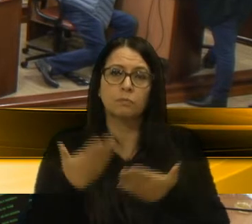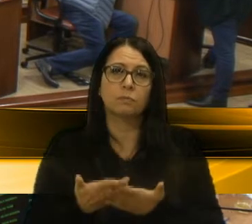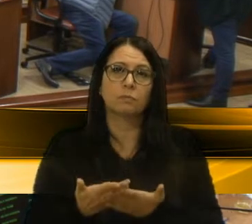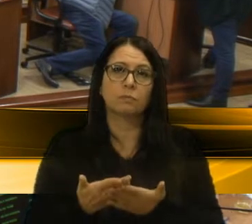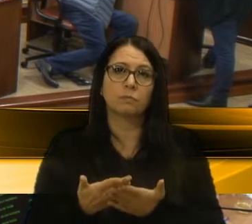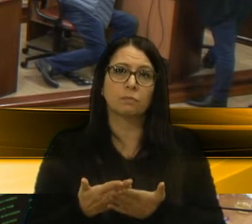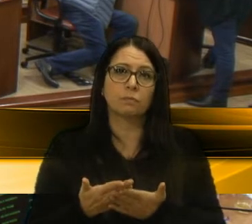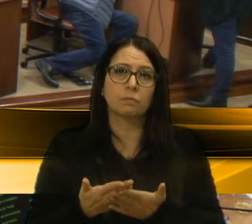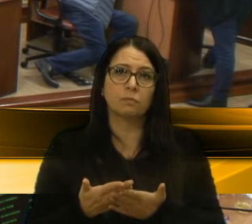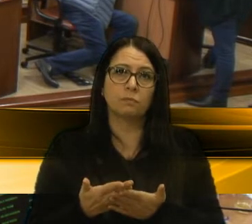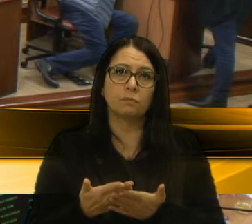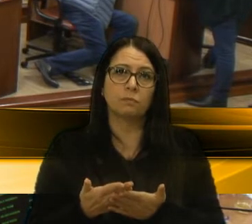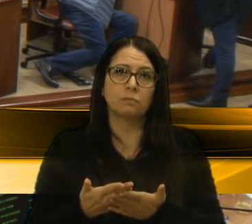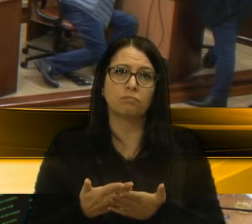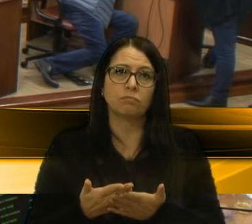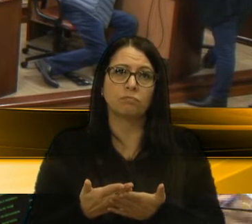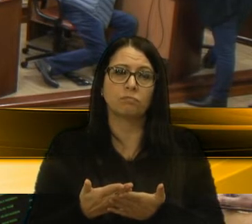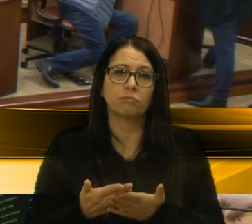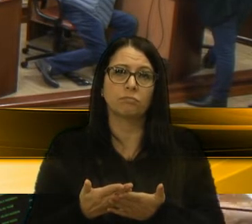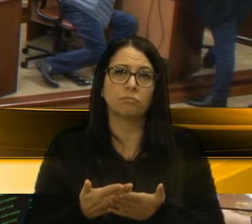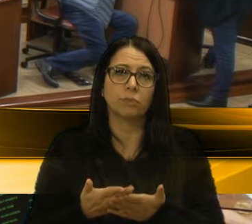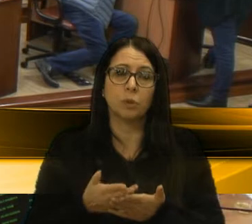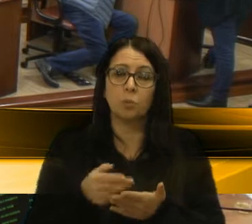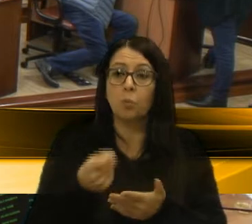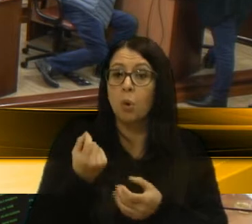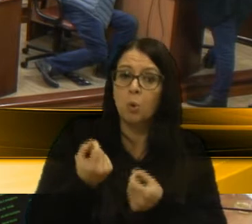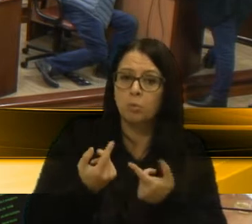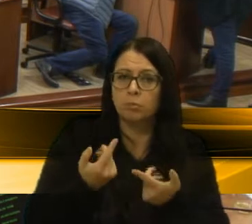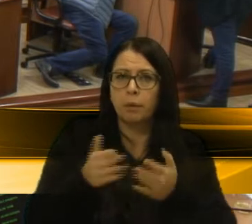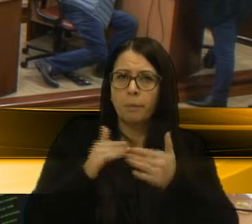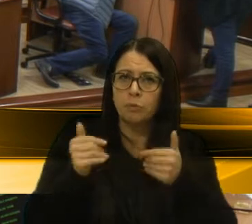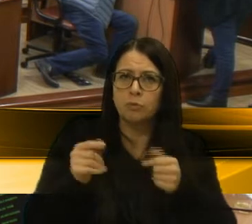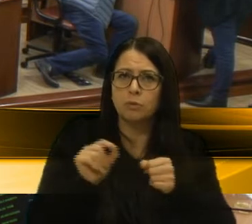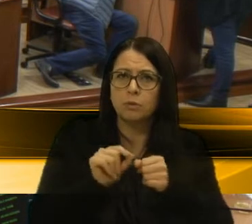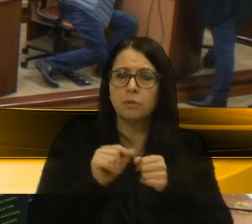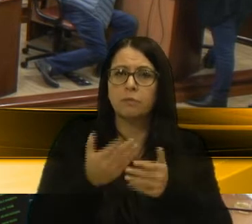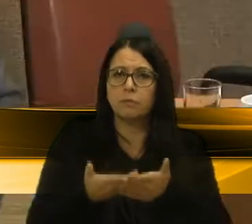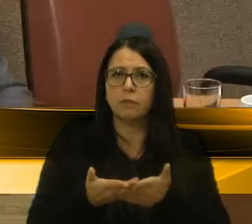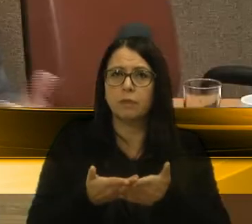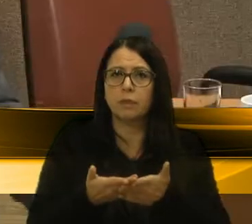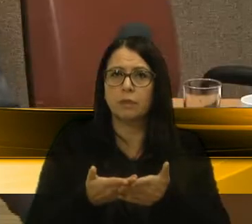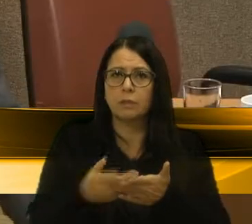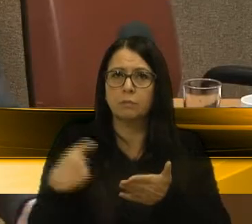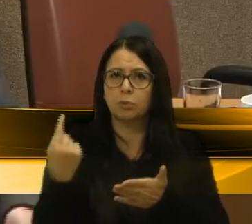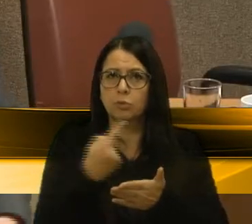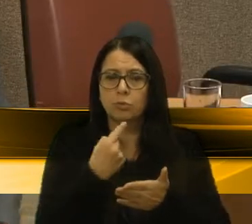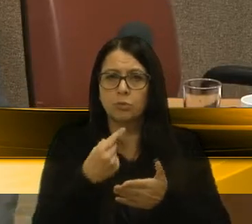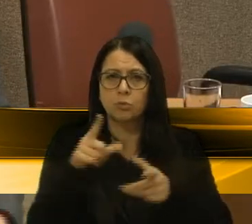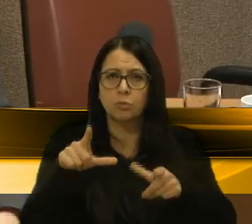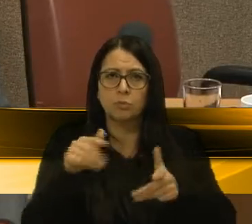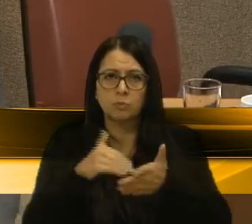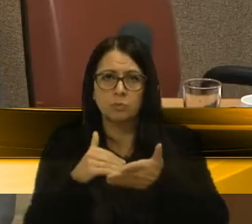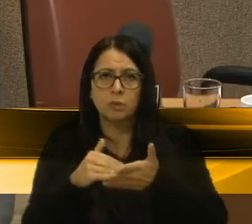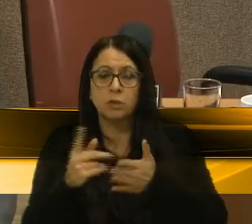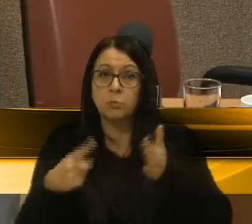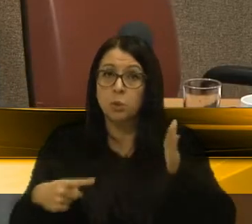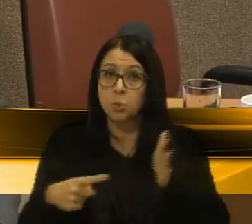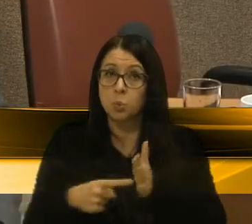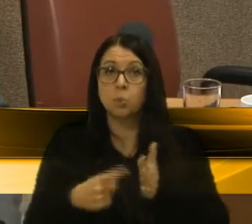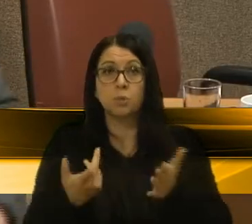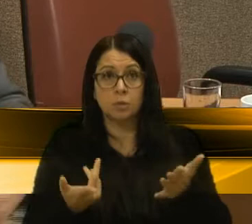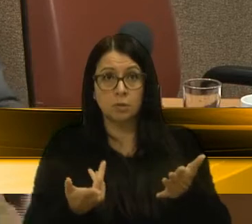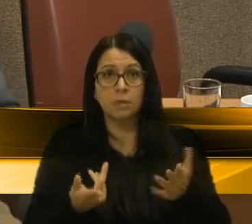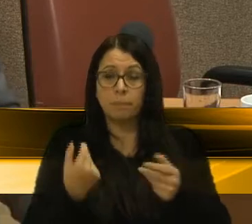algum pedido que façam a gente, aos nossos gabinetes, de alguma denúncia, a gente